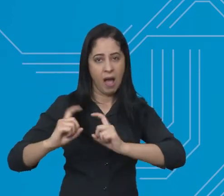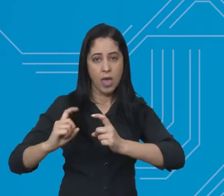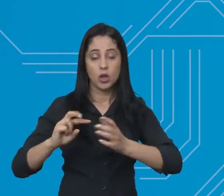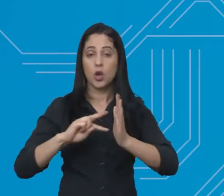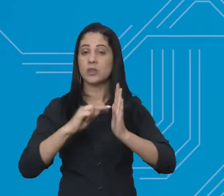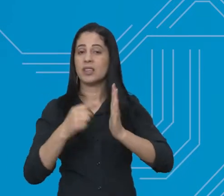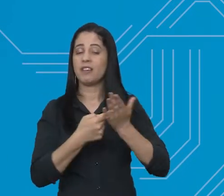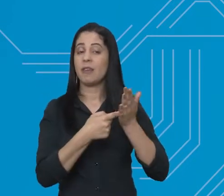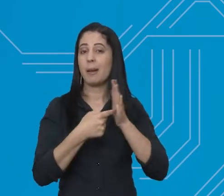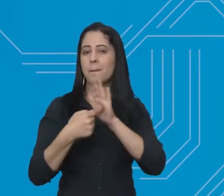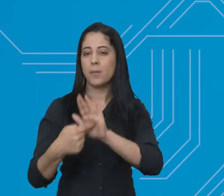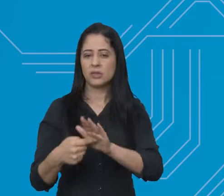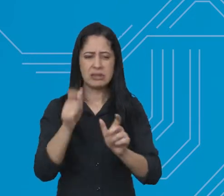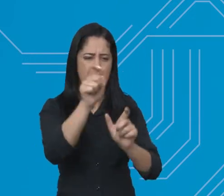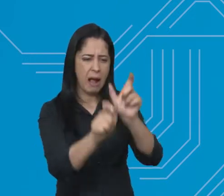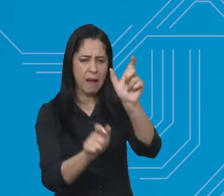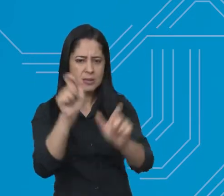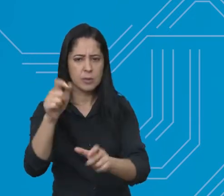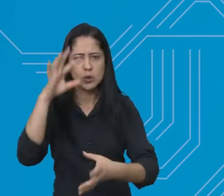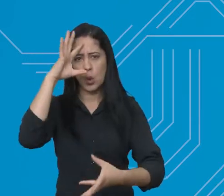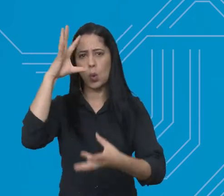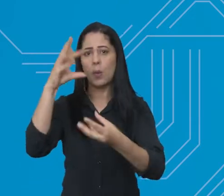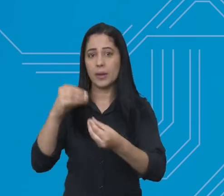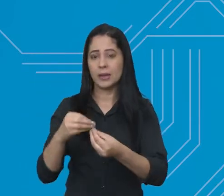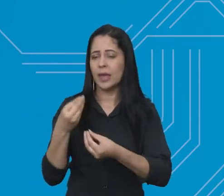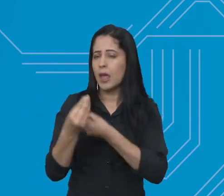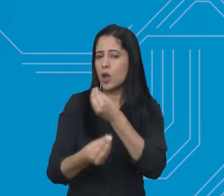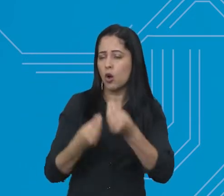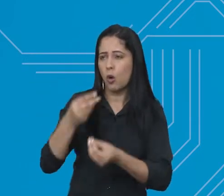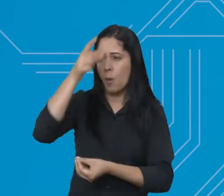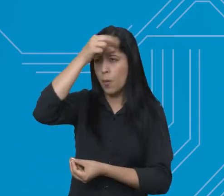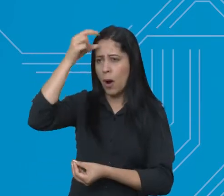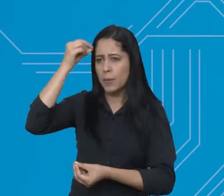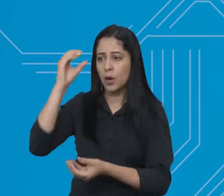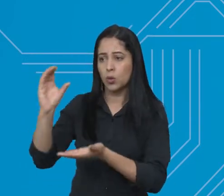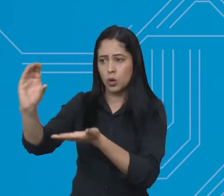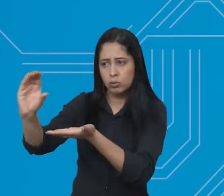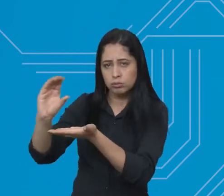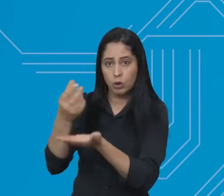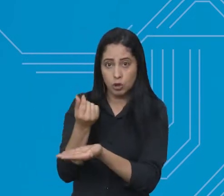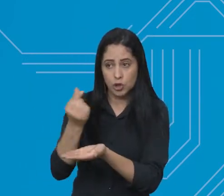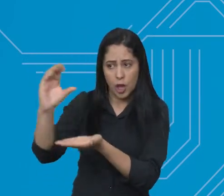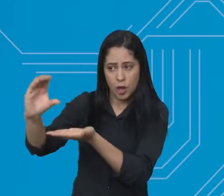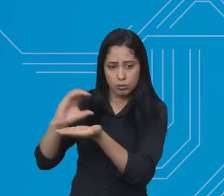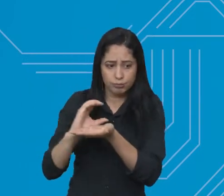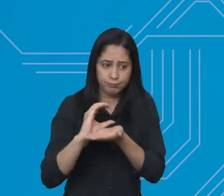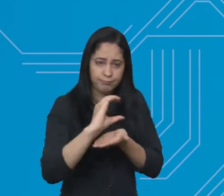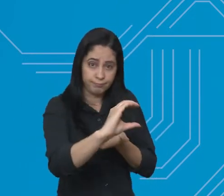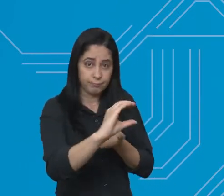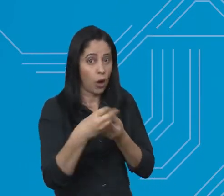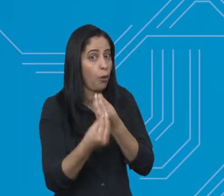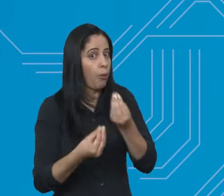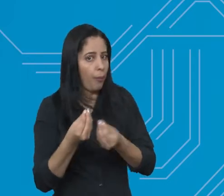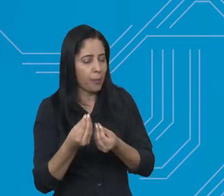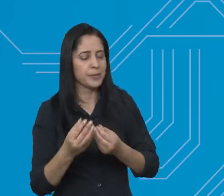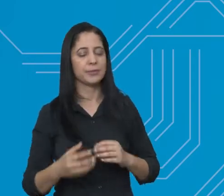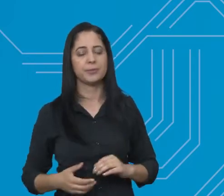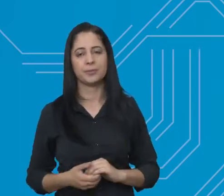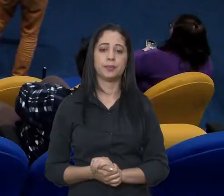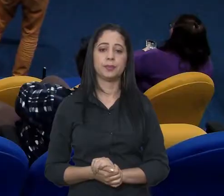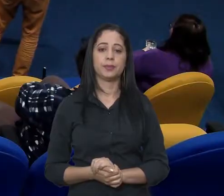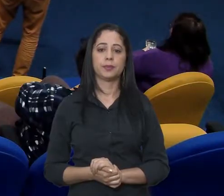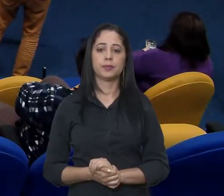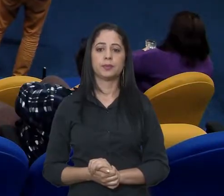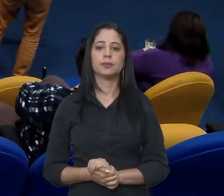pautado na transparência, serve para que a população conheça como a Prefeitura tem aplicado o dinheiro dos nossos impostos.